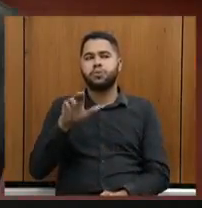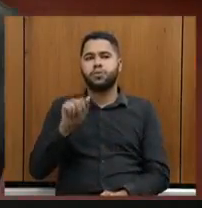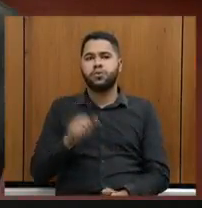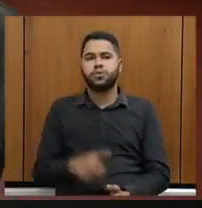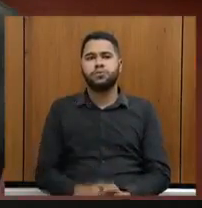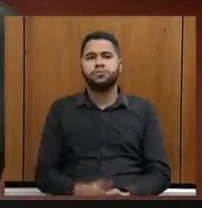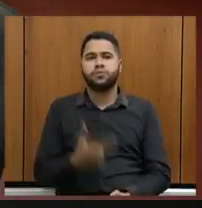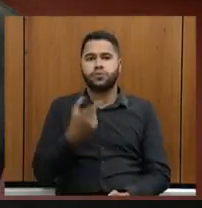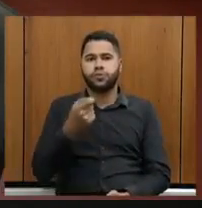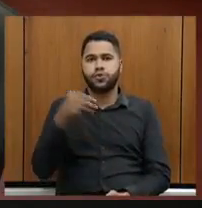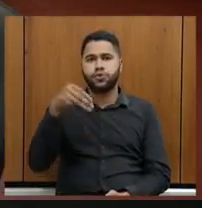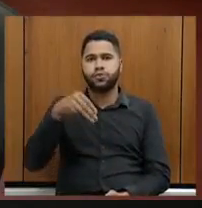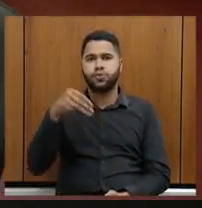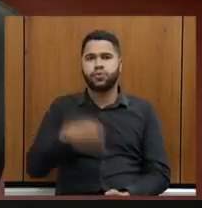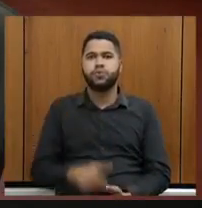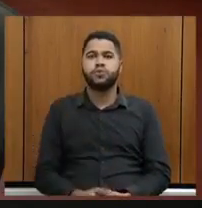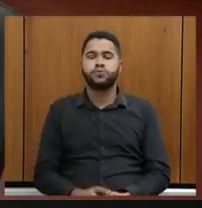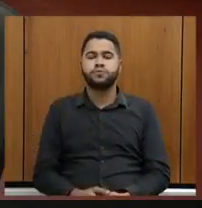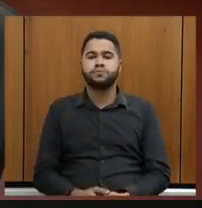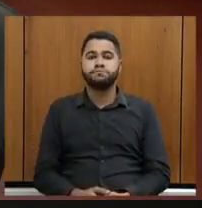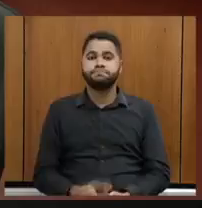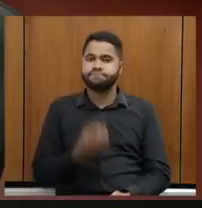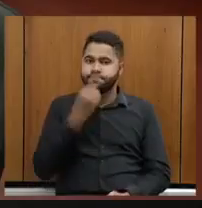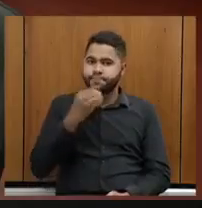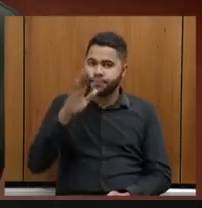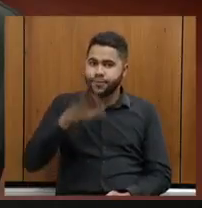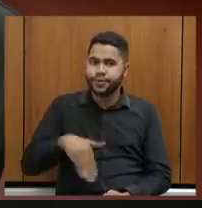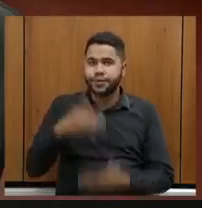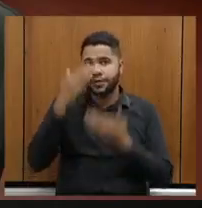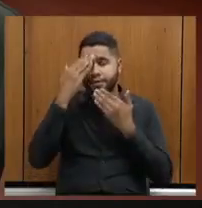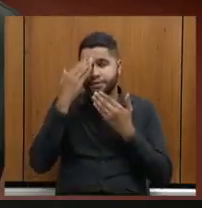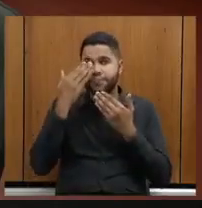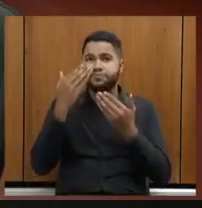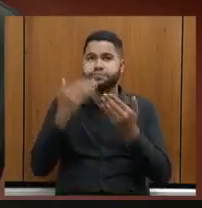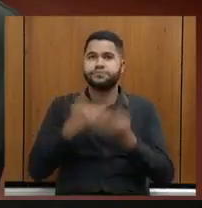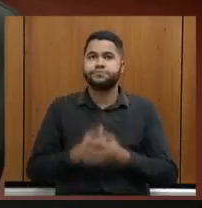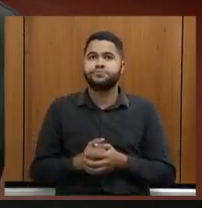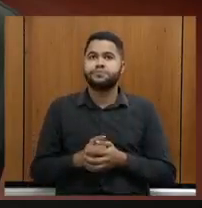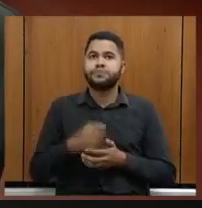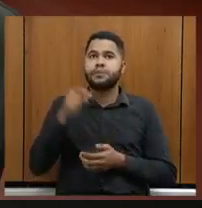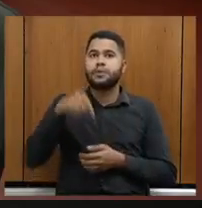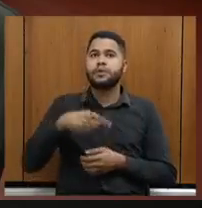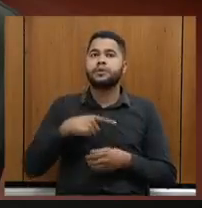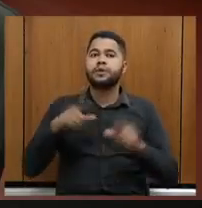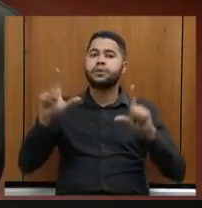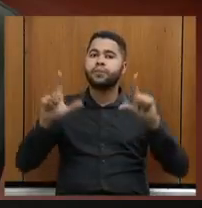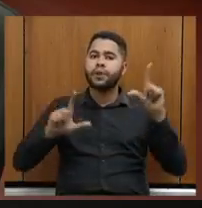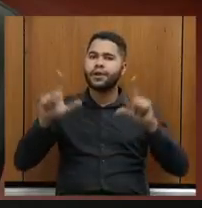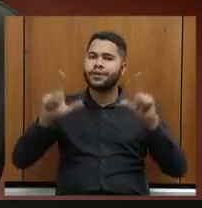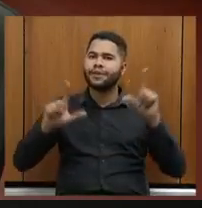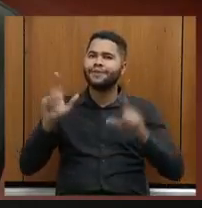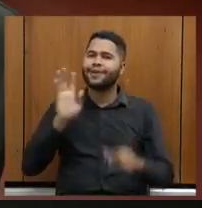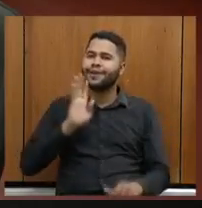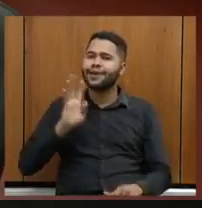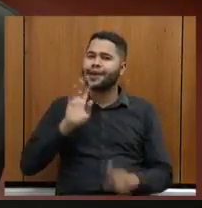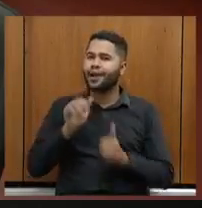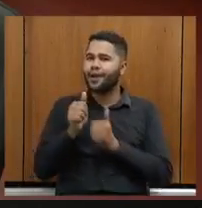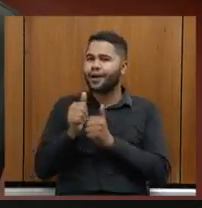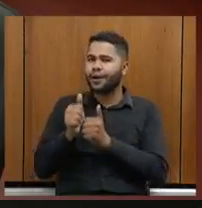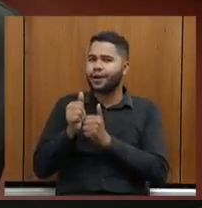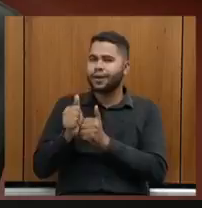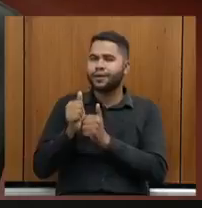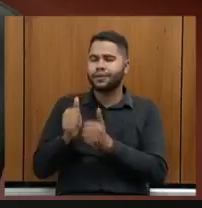20 minutos. Boa tarde, muito obrigado. vou para a tribuna porque aqui tem uma TV bacana para eu acompanhar